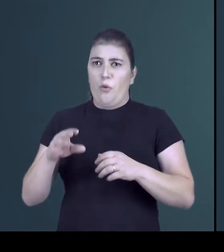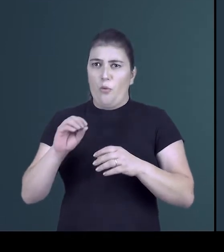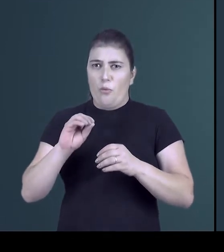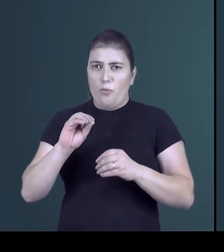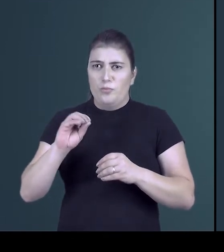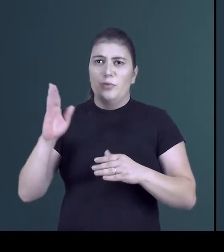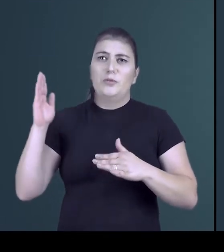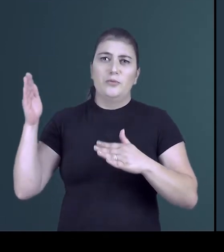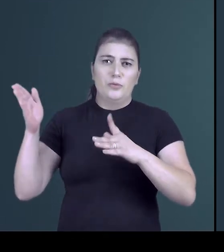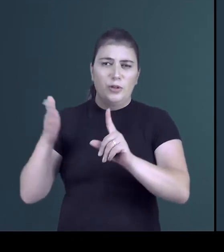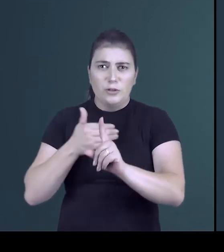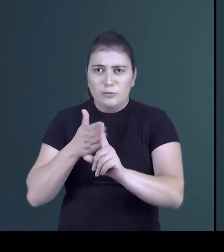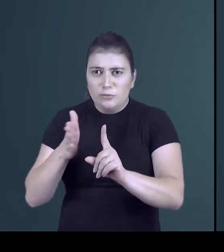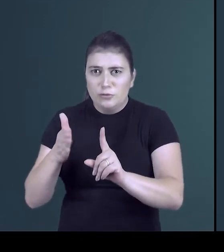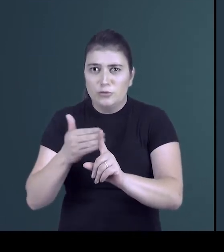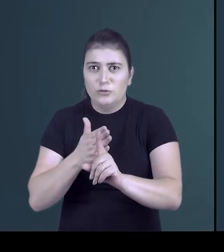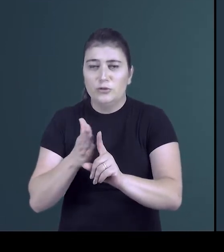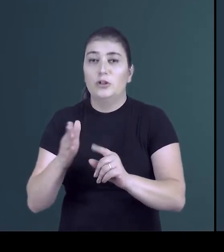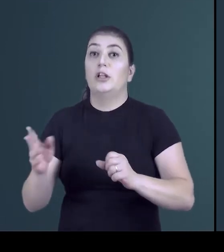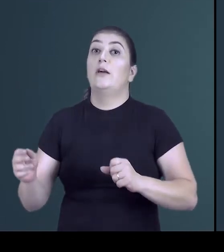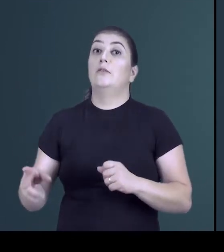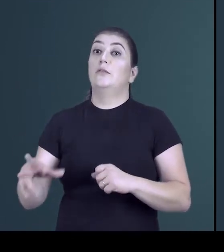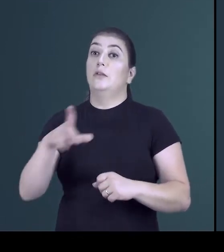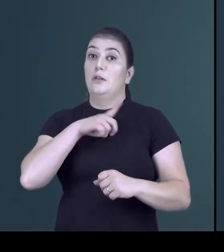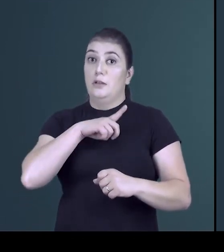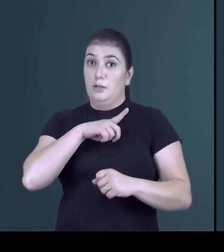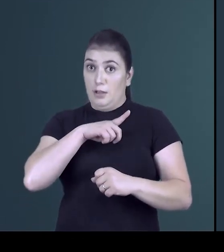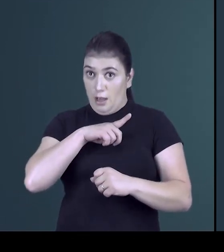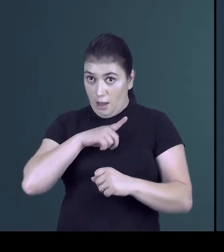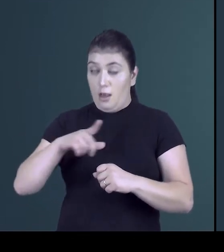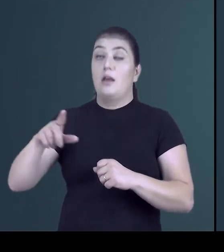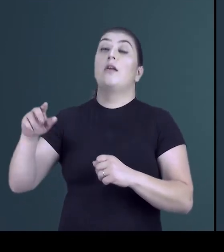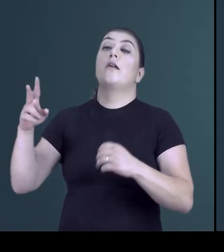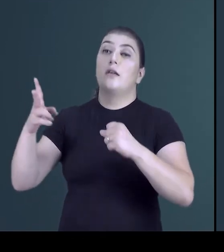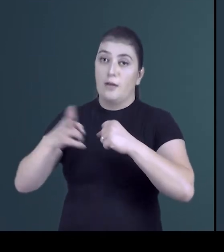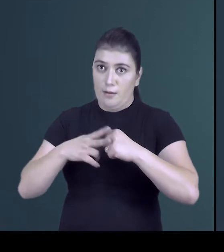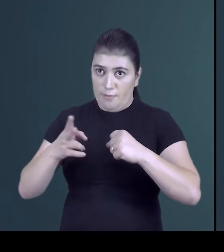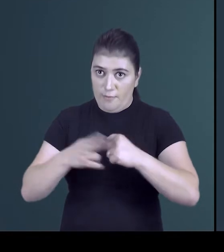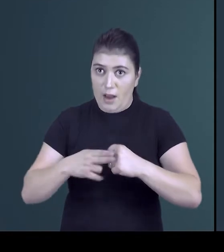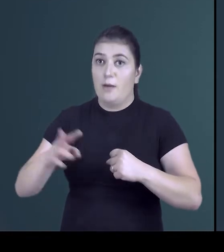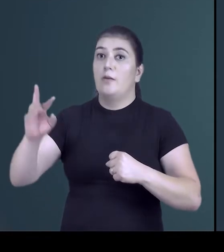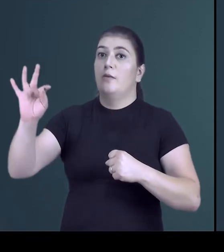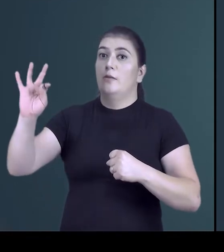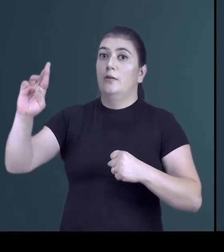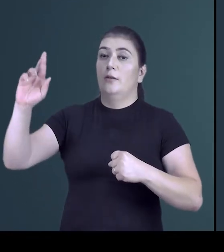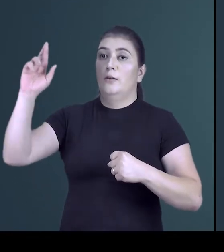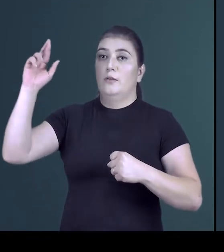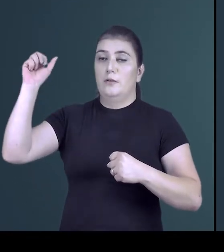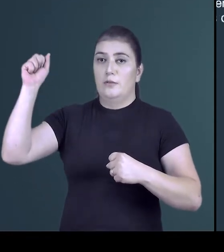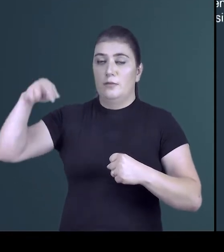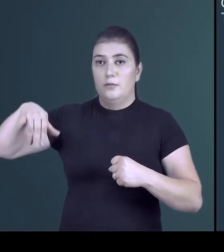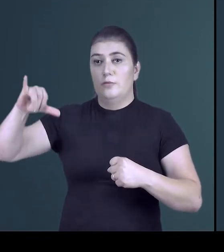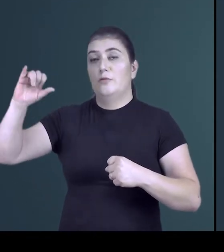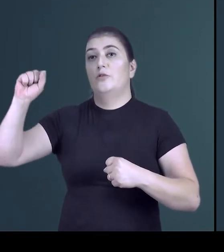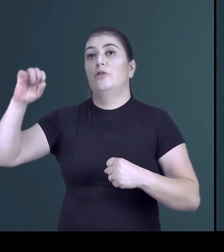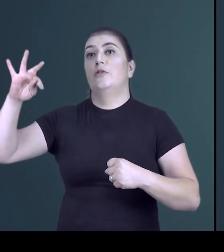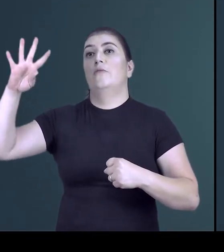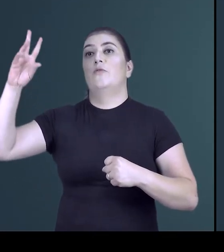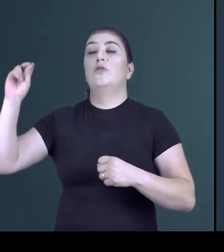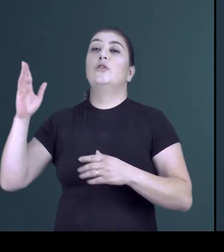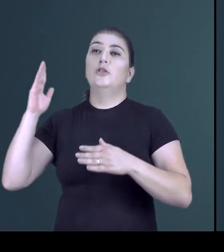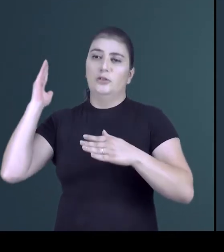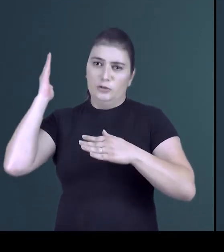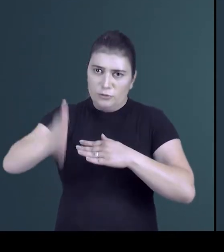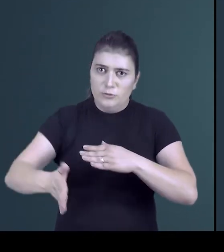indireto. Temos aqui, um verbo transitivo direto e indireto. O verbo assistir,